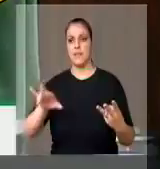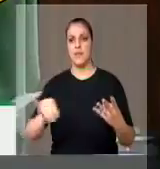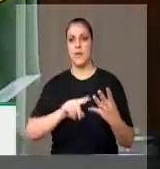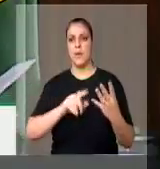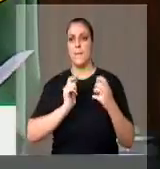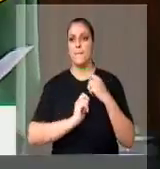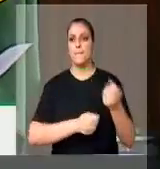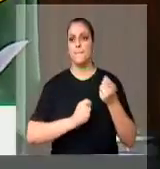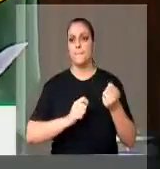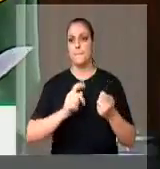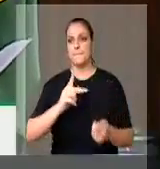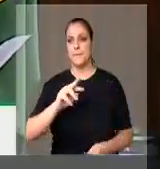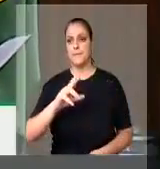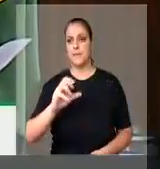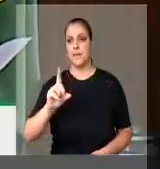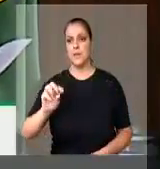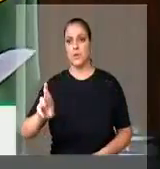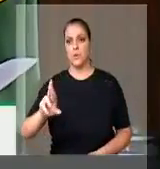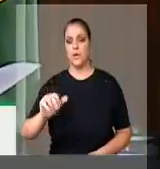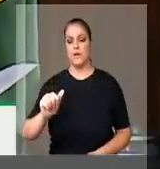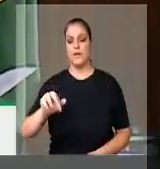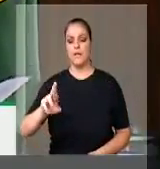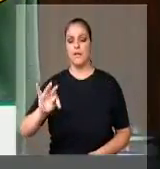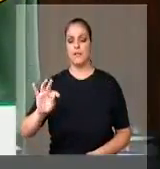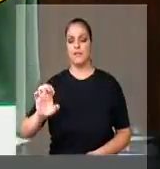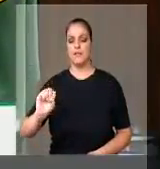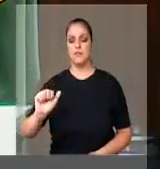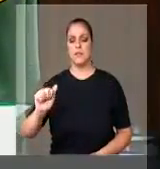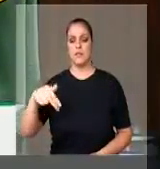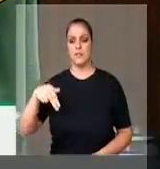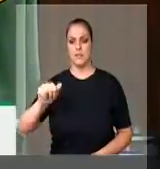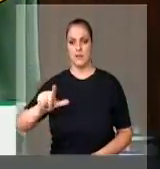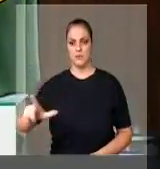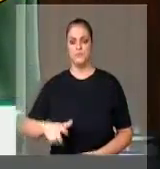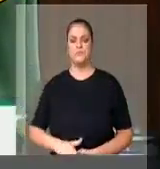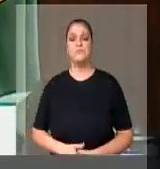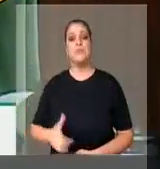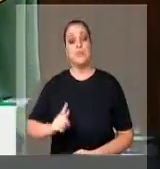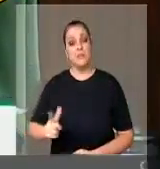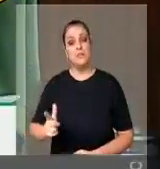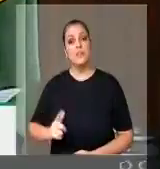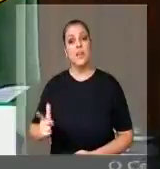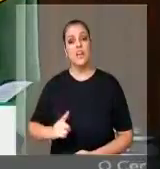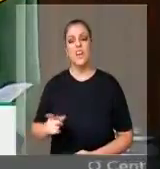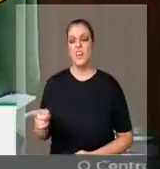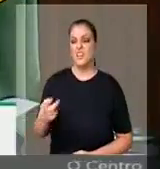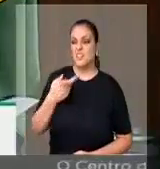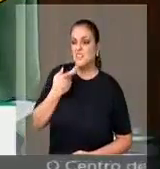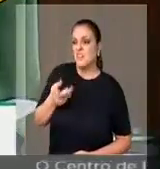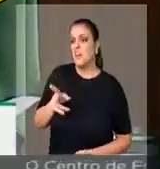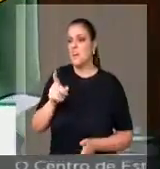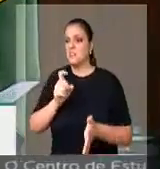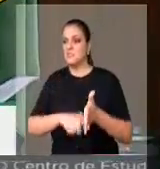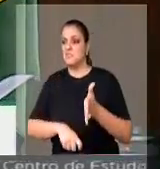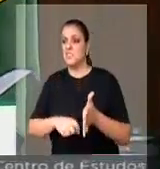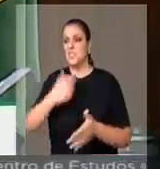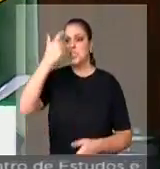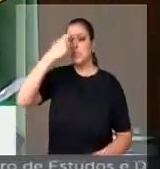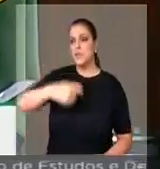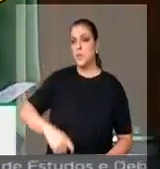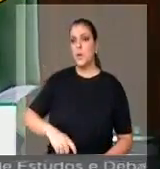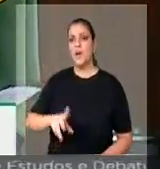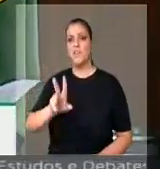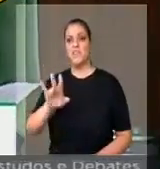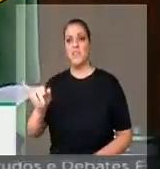artesanal. Ora, fala-se em contribuição individual, que a lei vai dizer depois se vai ser